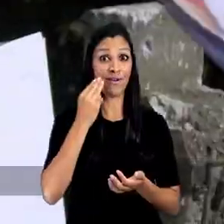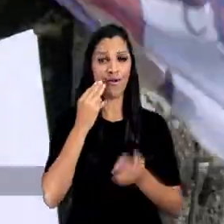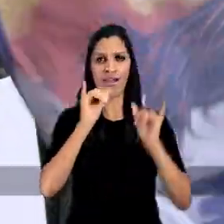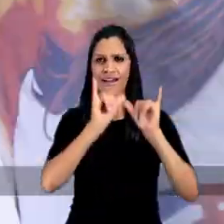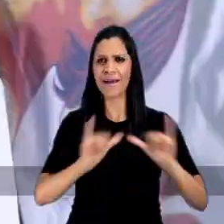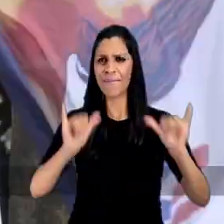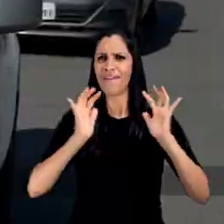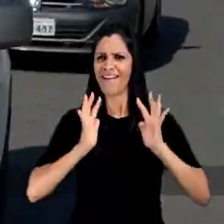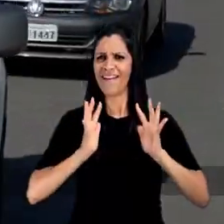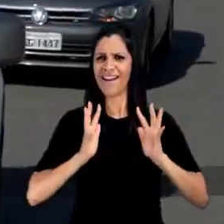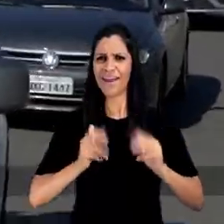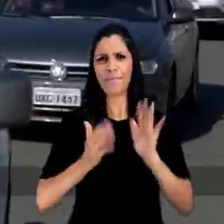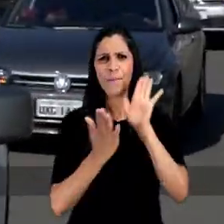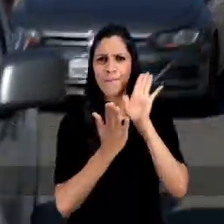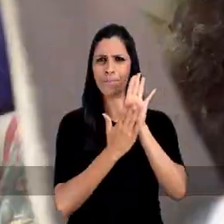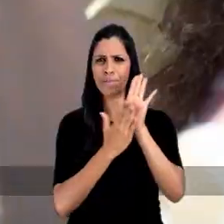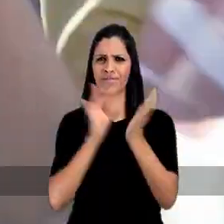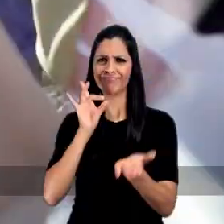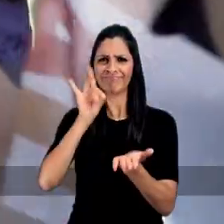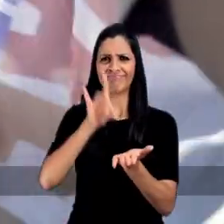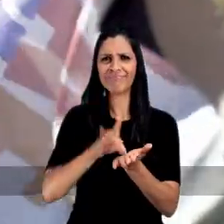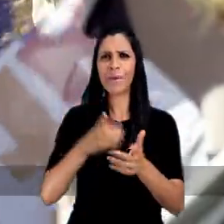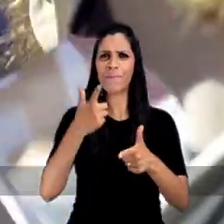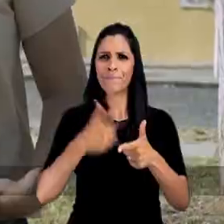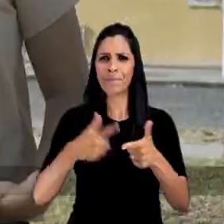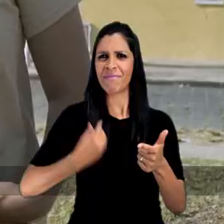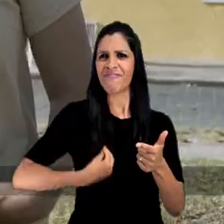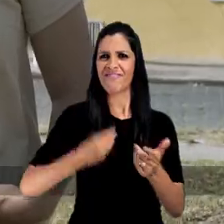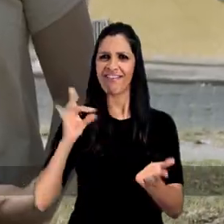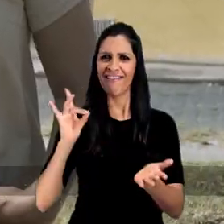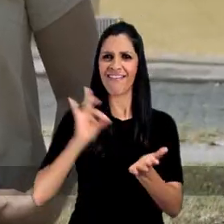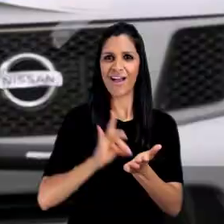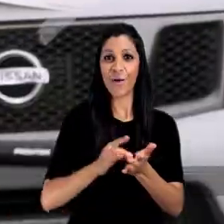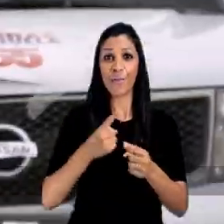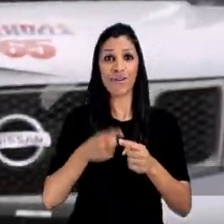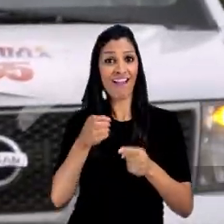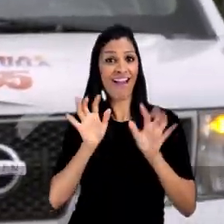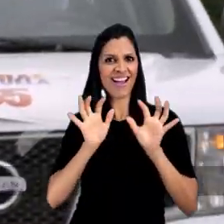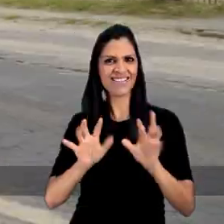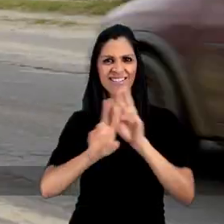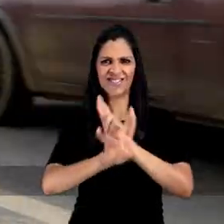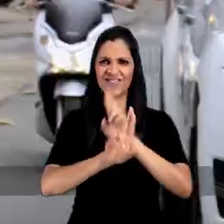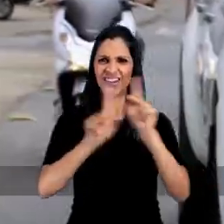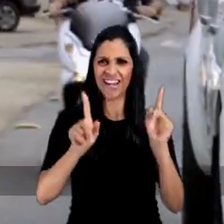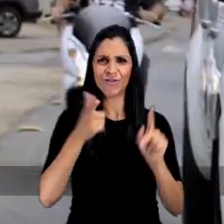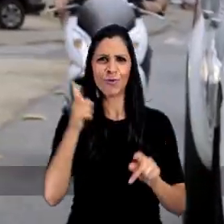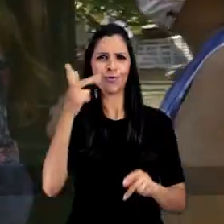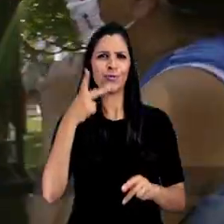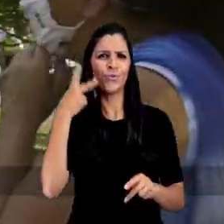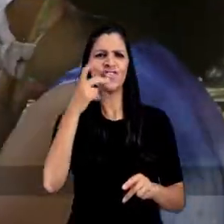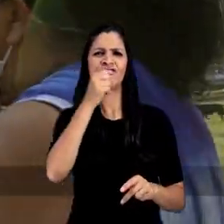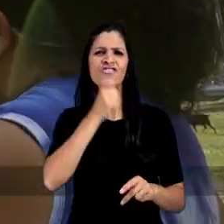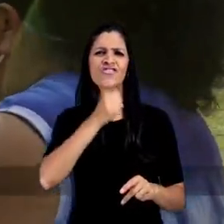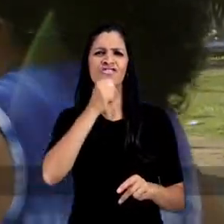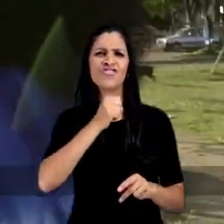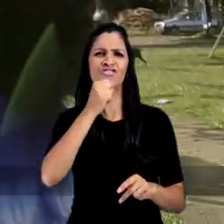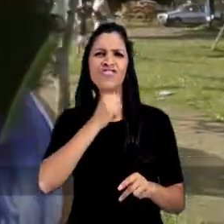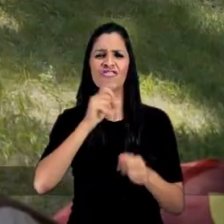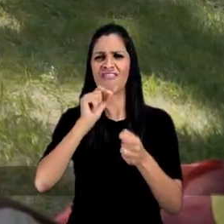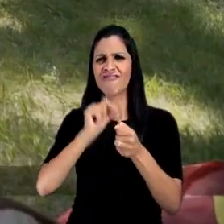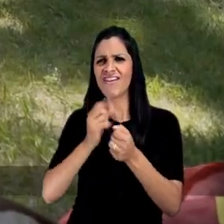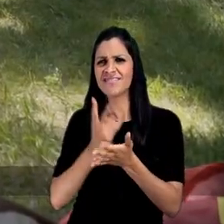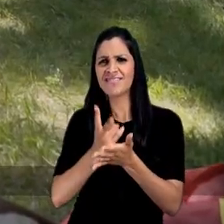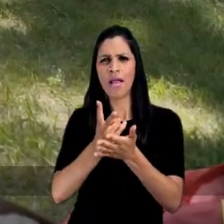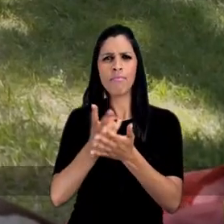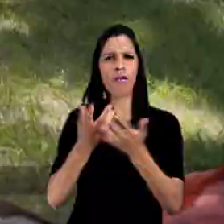Manuela fez uma campanha limpa, com propostas reais para os problemas da vida real. Porque ela é assim, diferente desses políticos antigos que